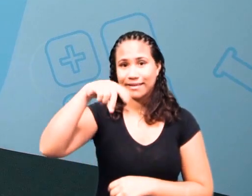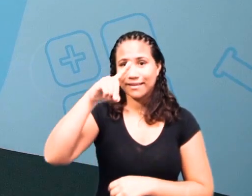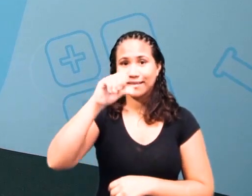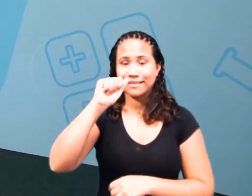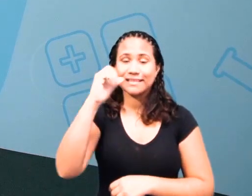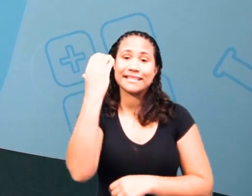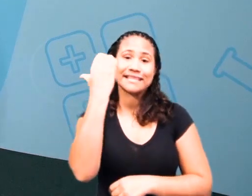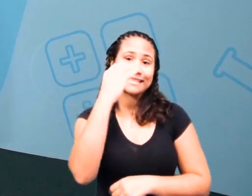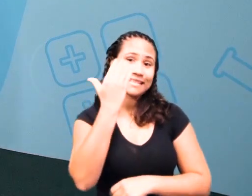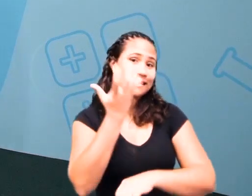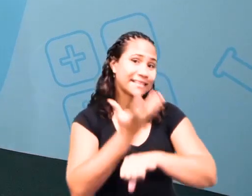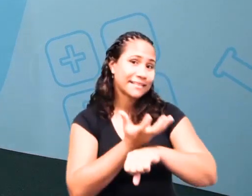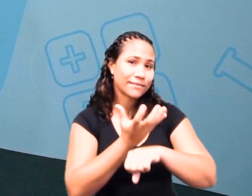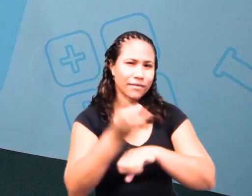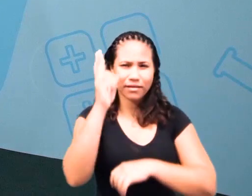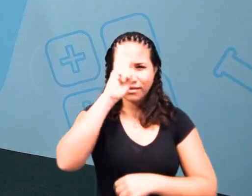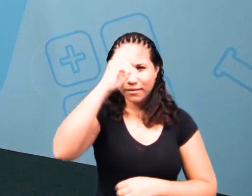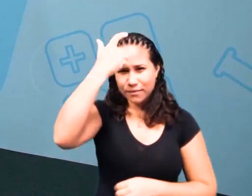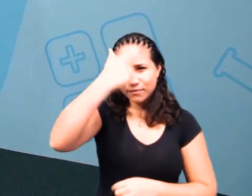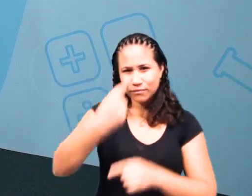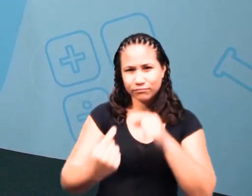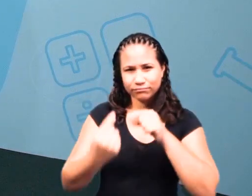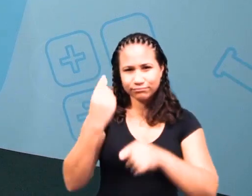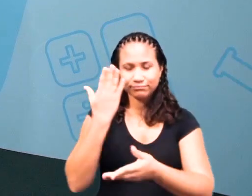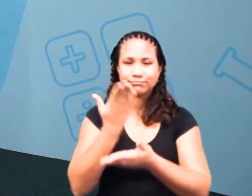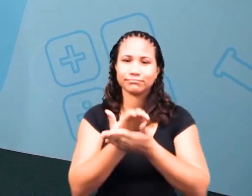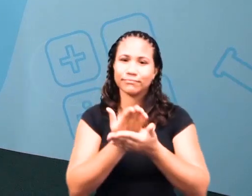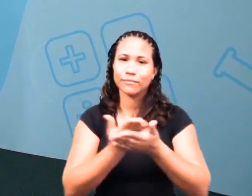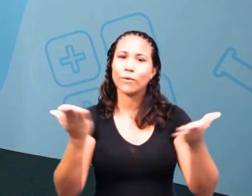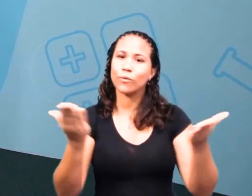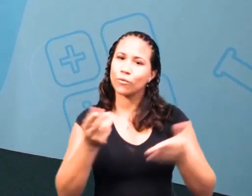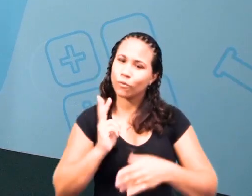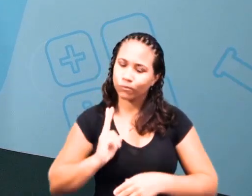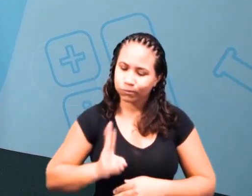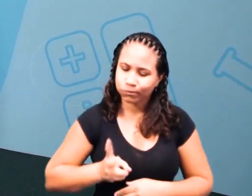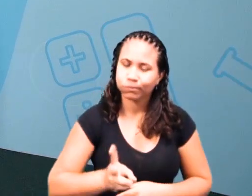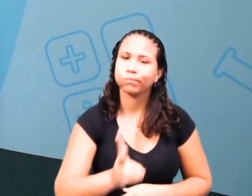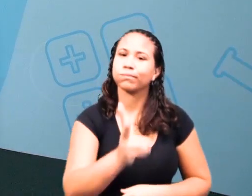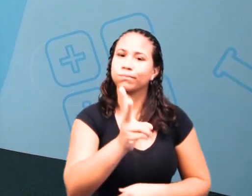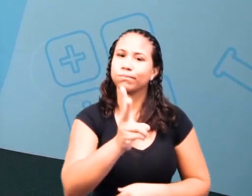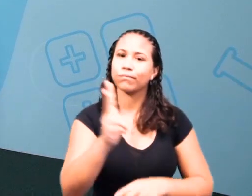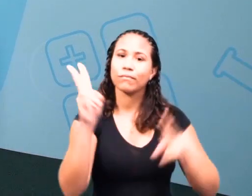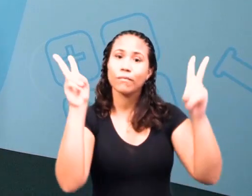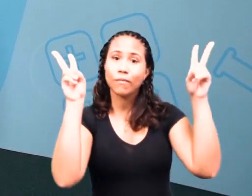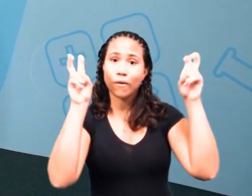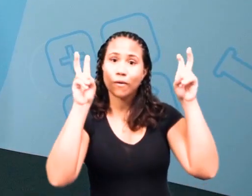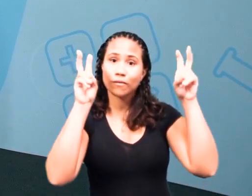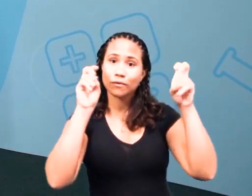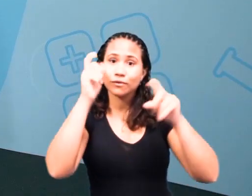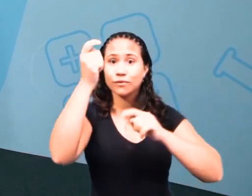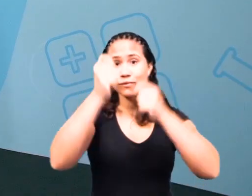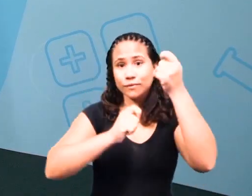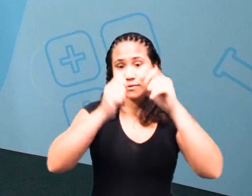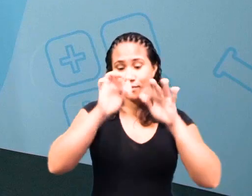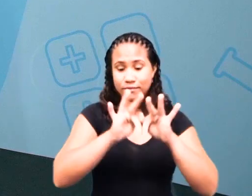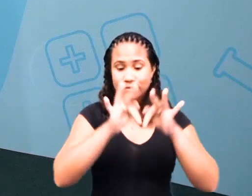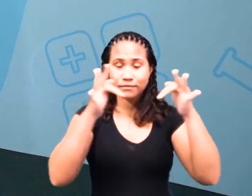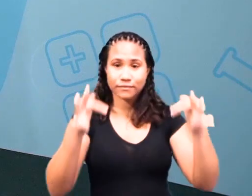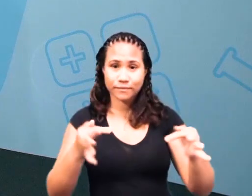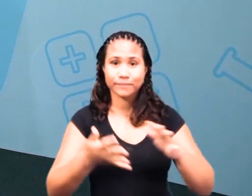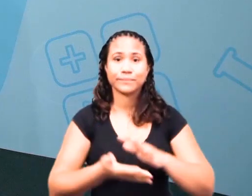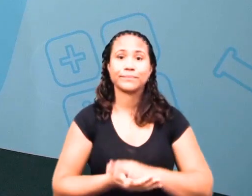mim da última aula? Pois bem, hoje nós vamos continuar o nosso assunto sobre máquinas simples.